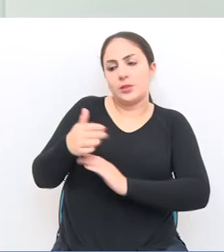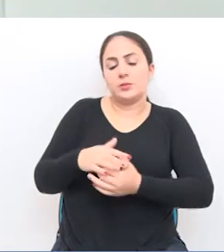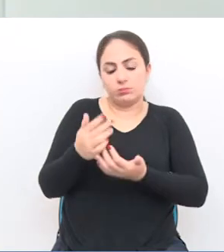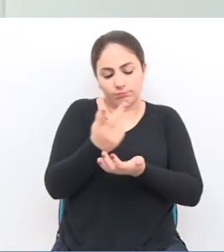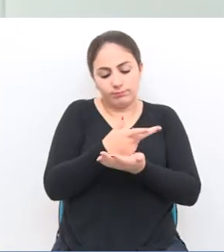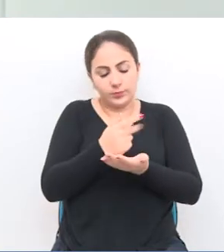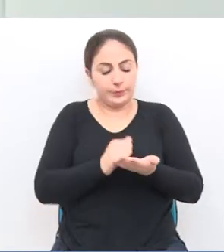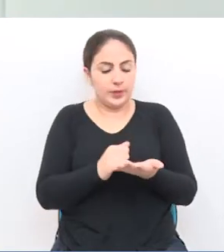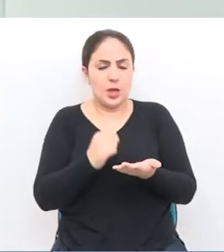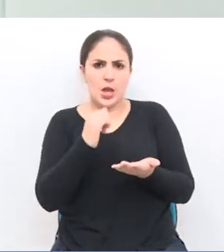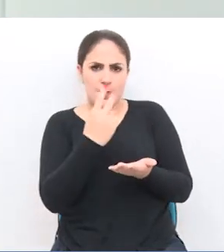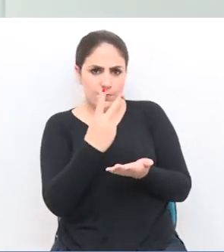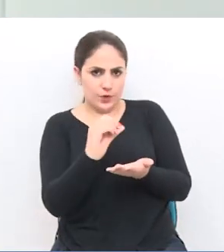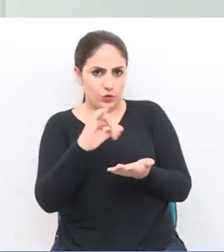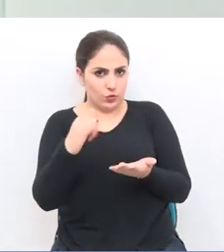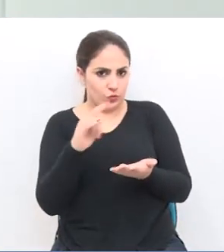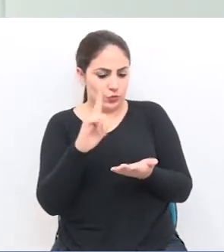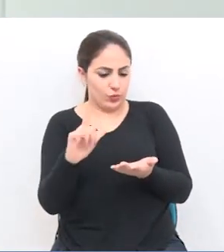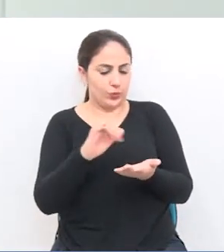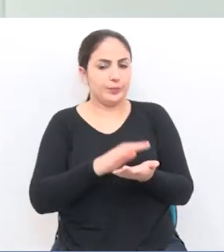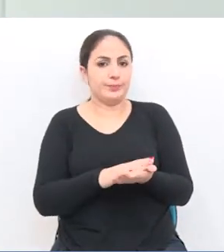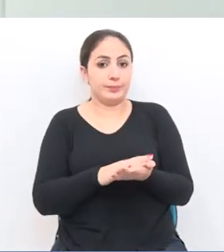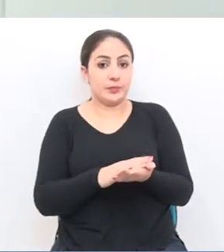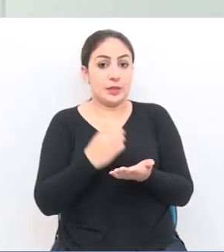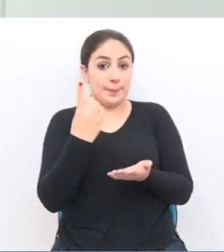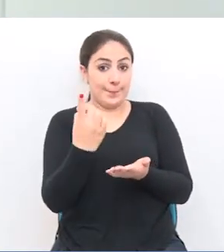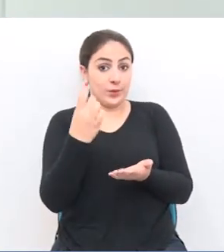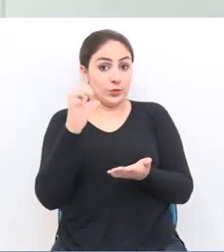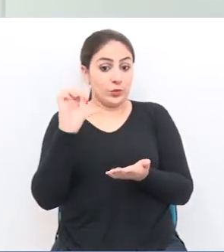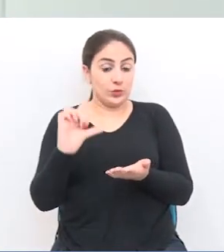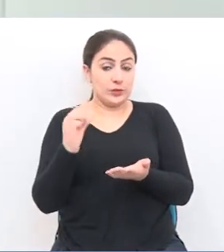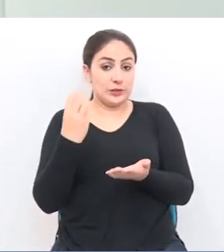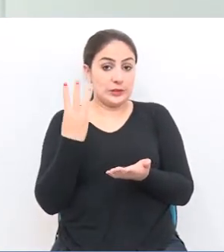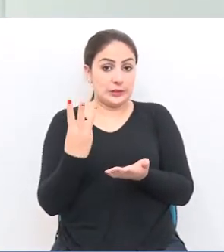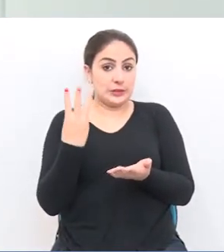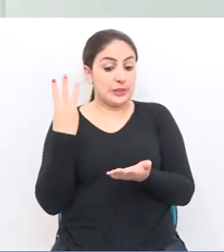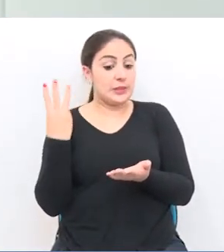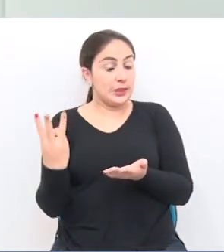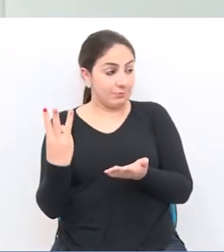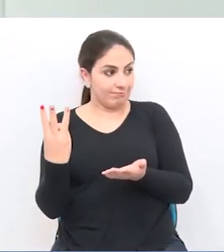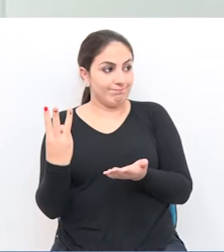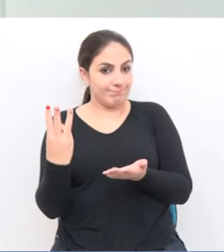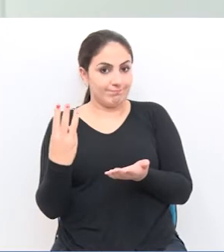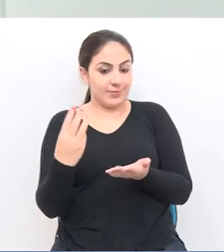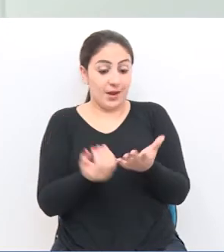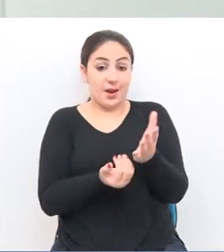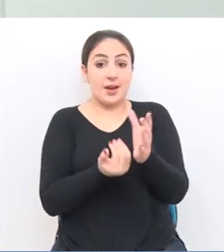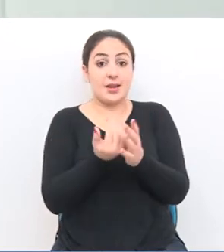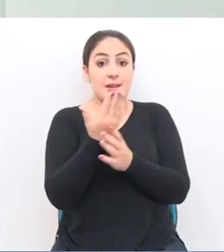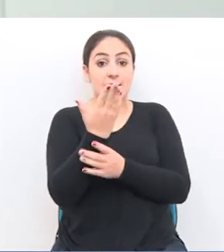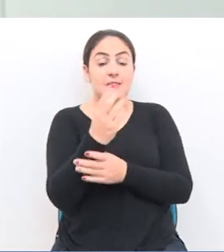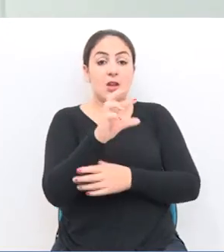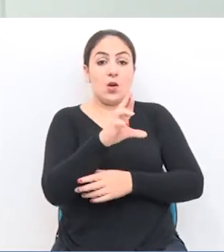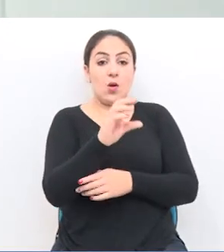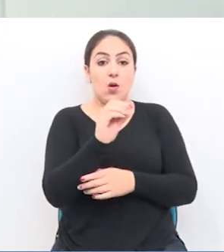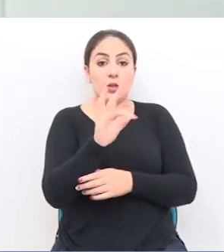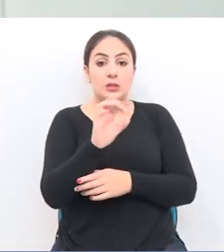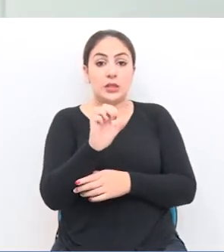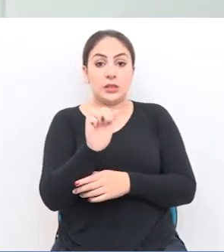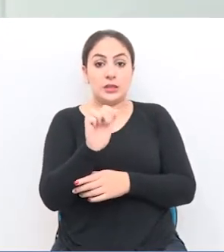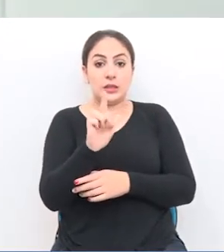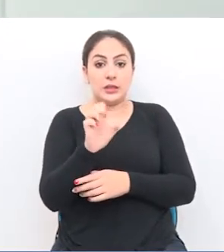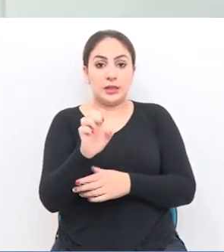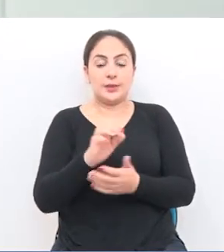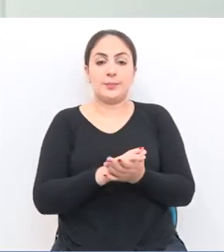procura o dia. Isso. Dia 20 de julho de 1933. Criação do Rotary